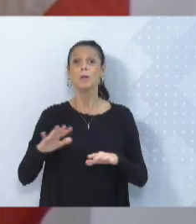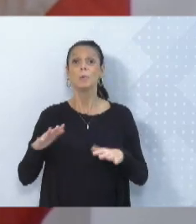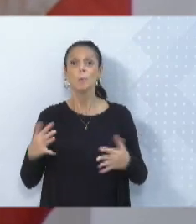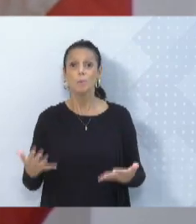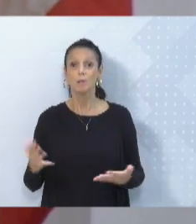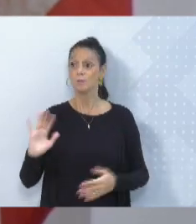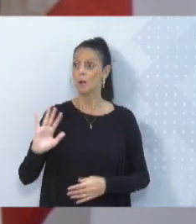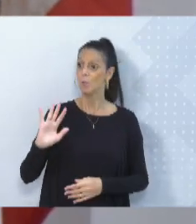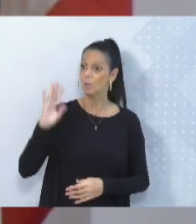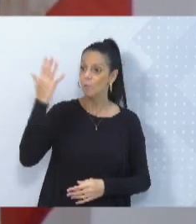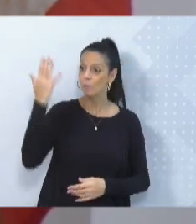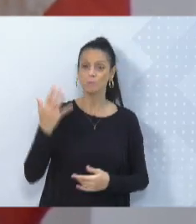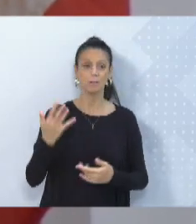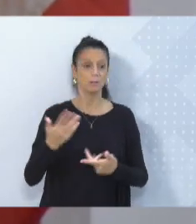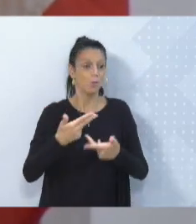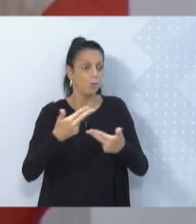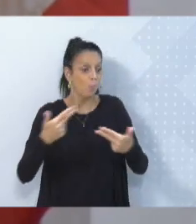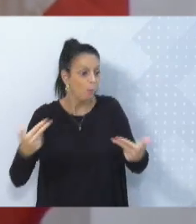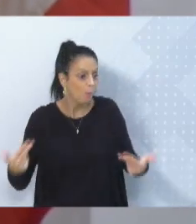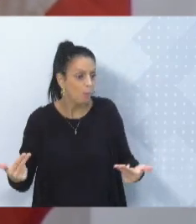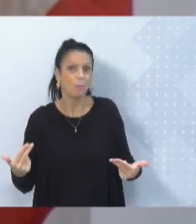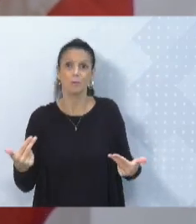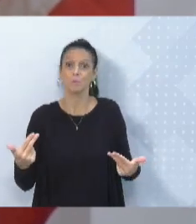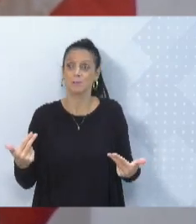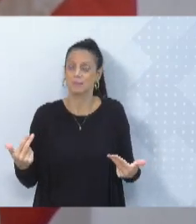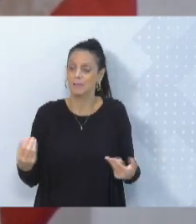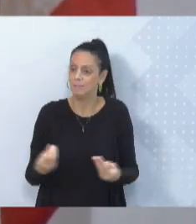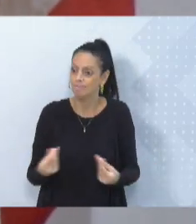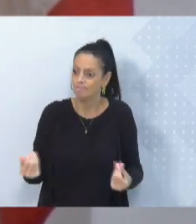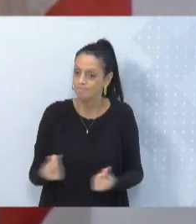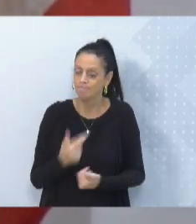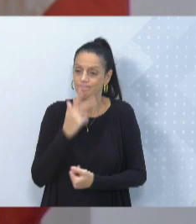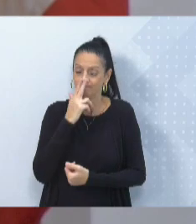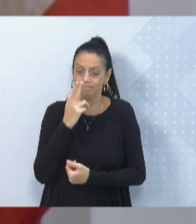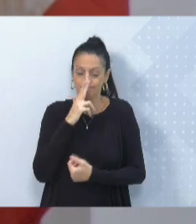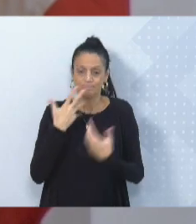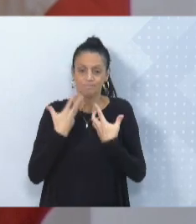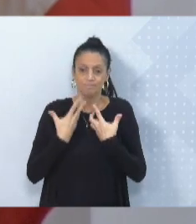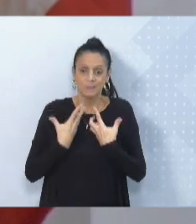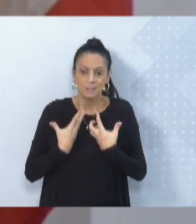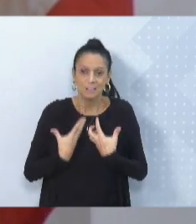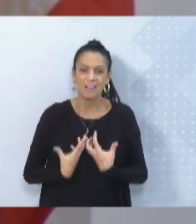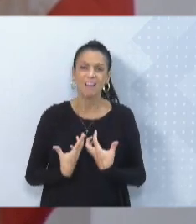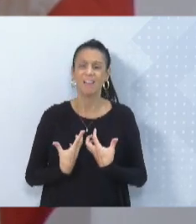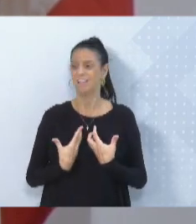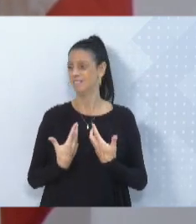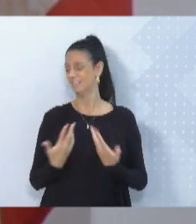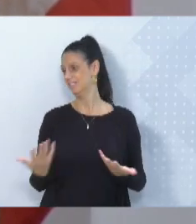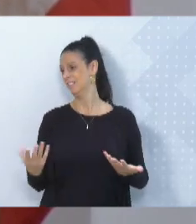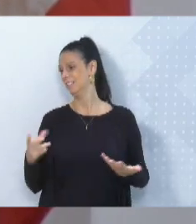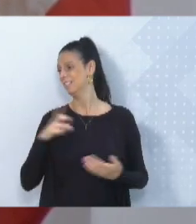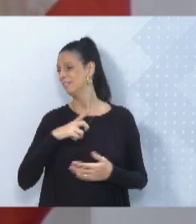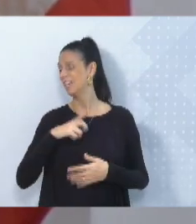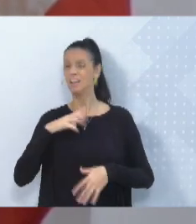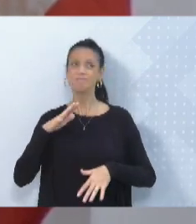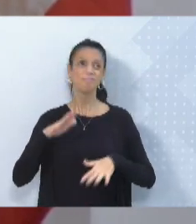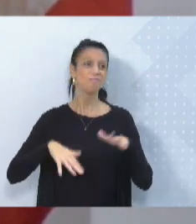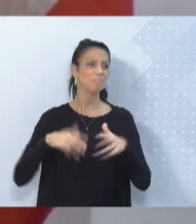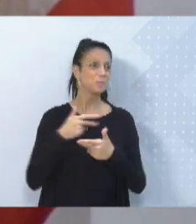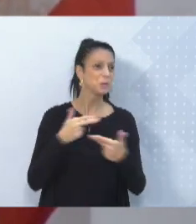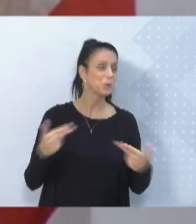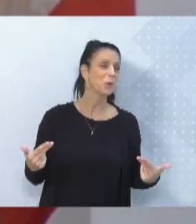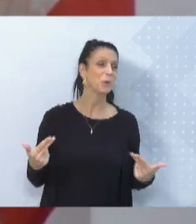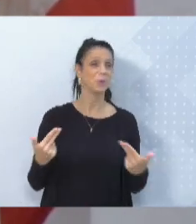algumas situações assim que desgastam a gente, por causa de N situações no serviço